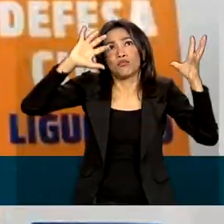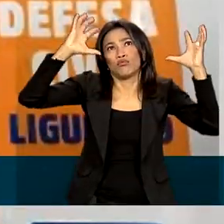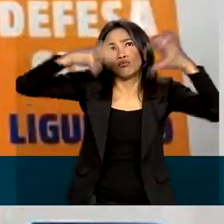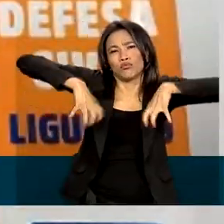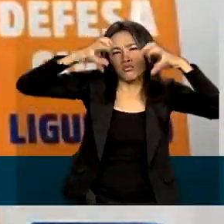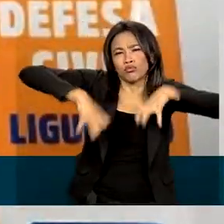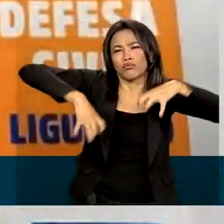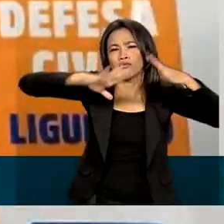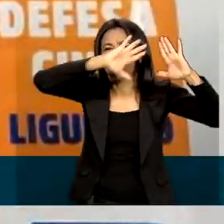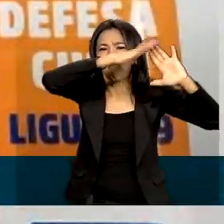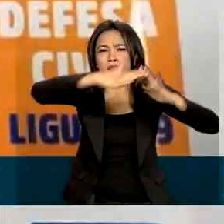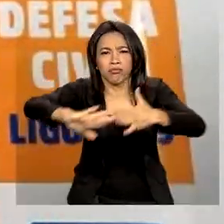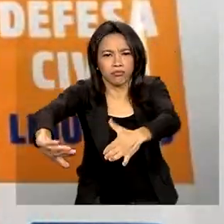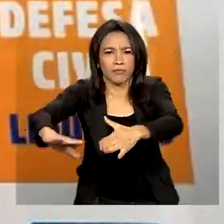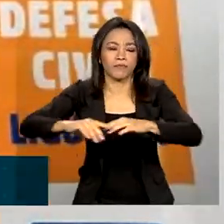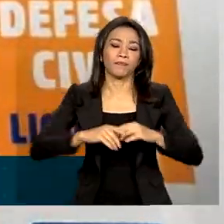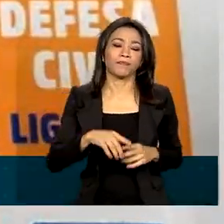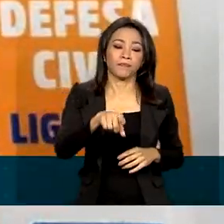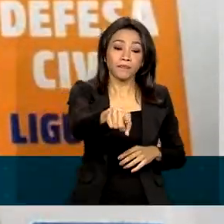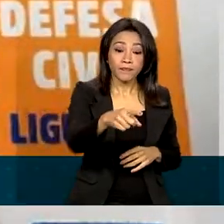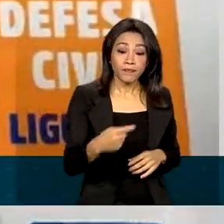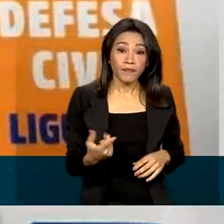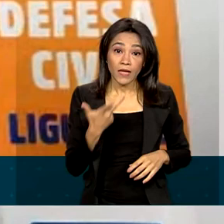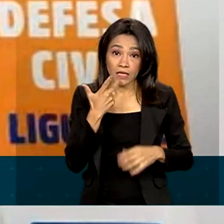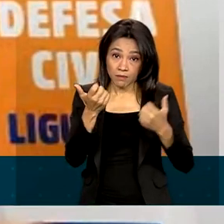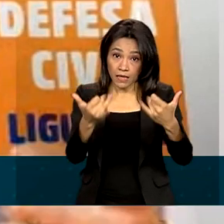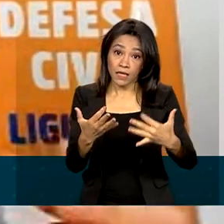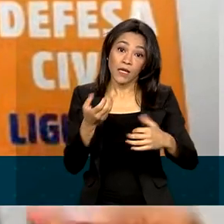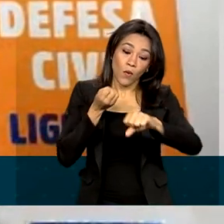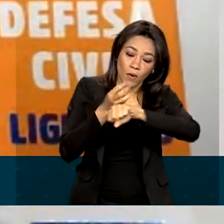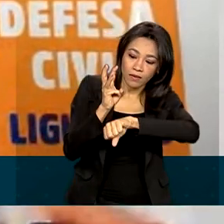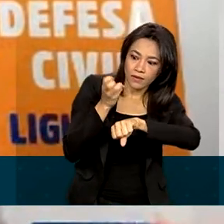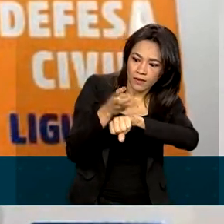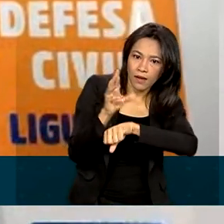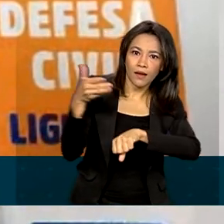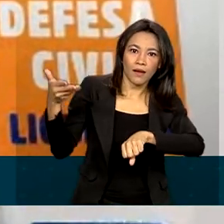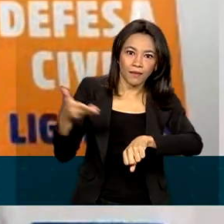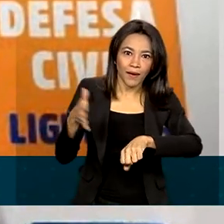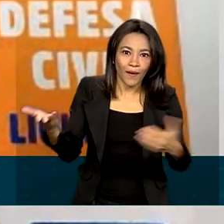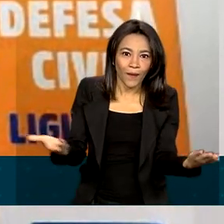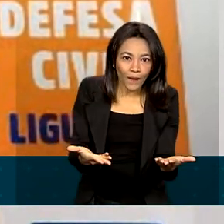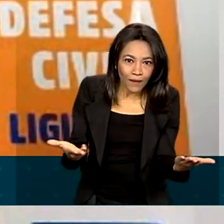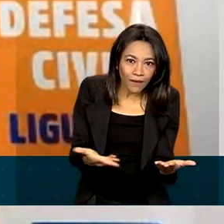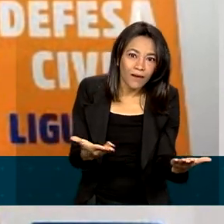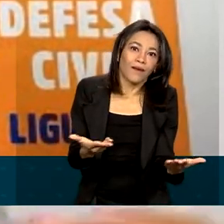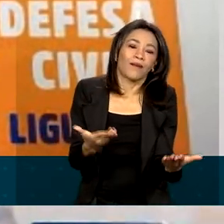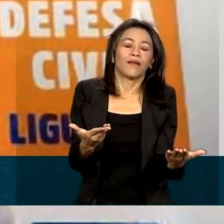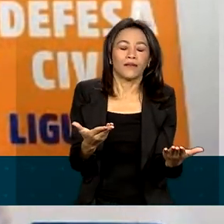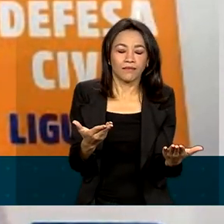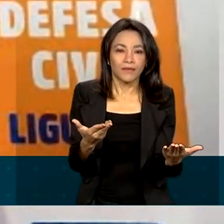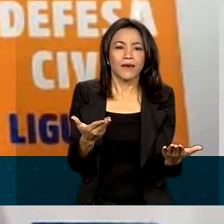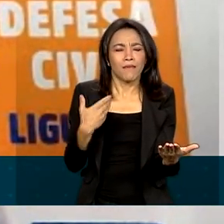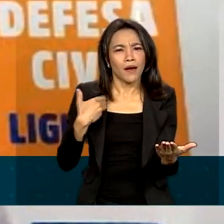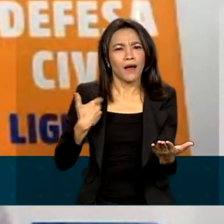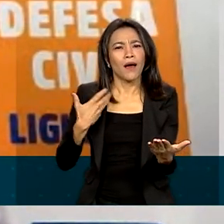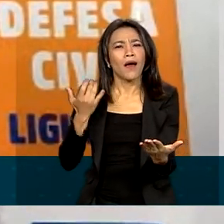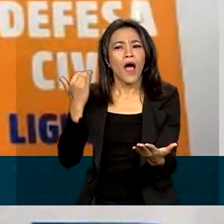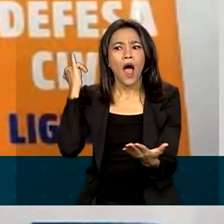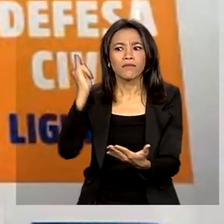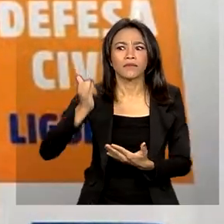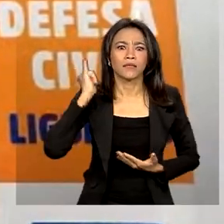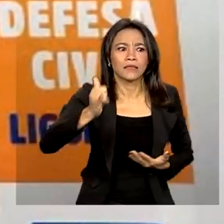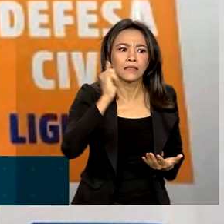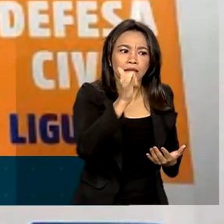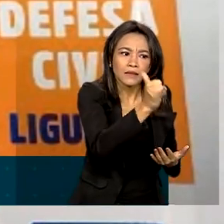que a gente busca agora com essa plataforma de WhatsApp, não só atingir esse público que